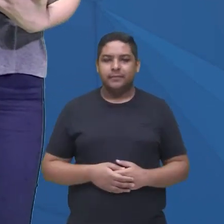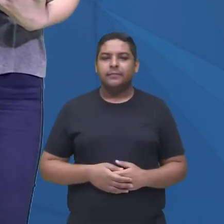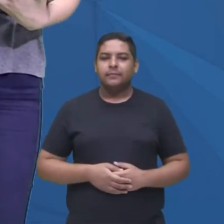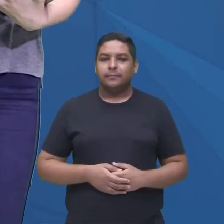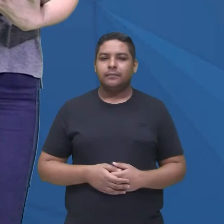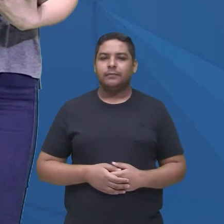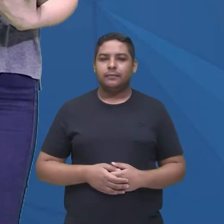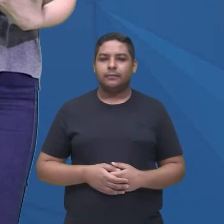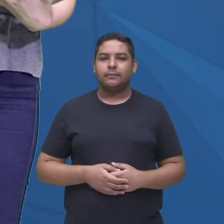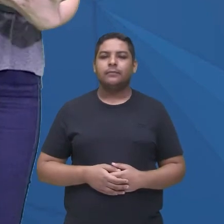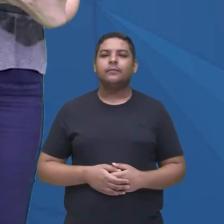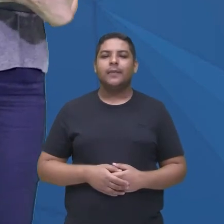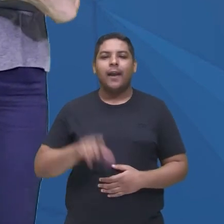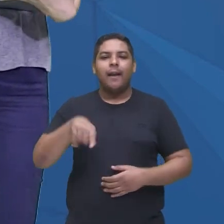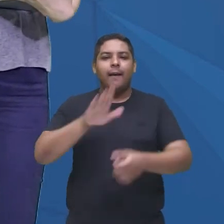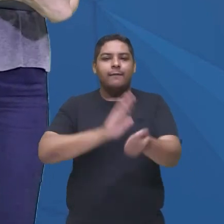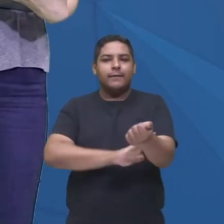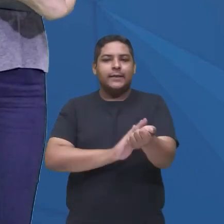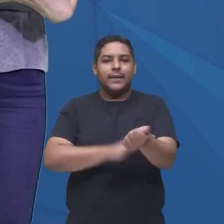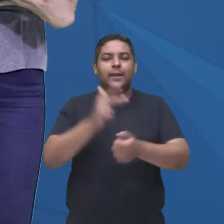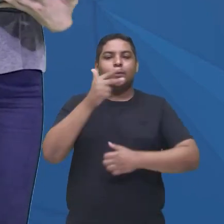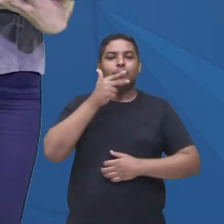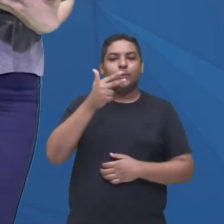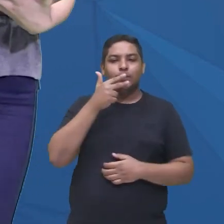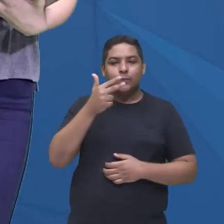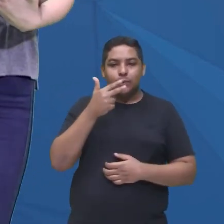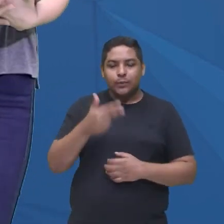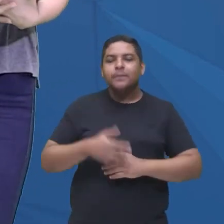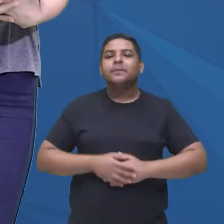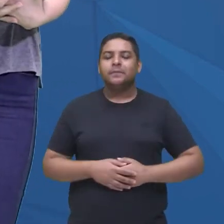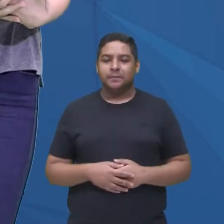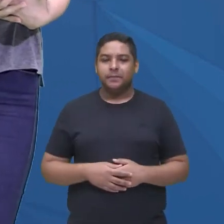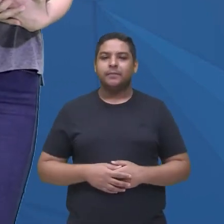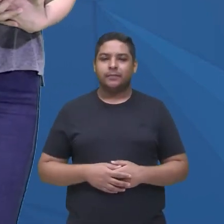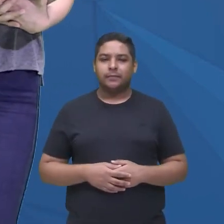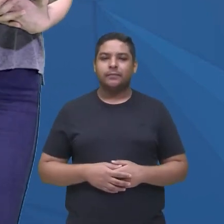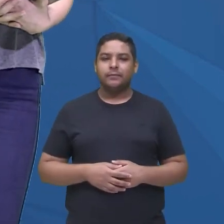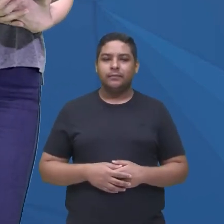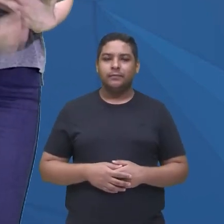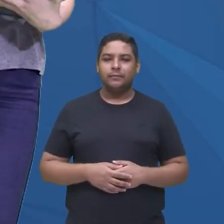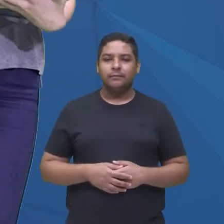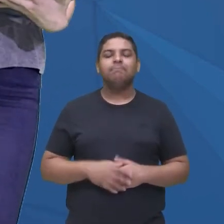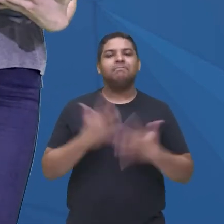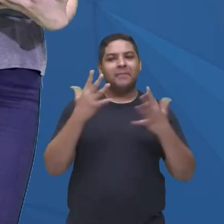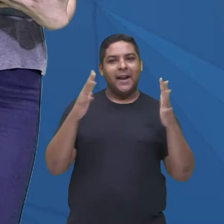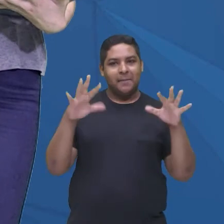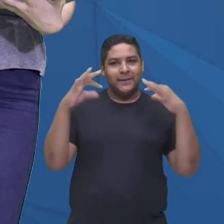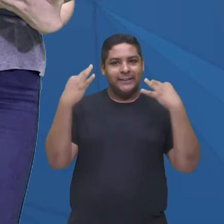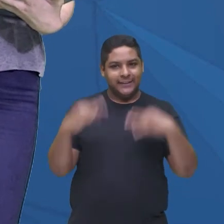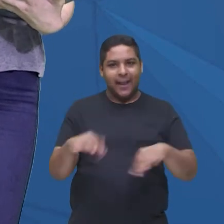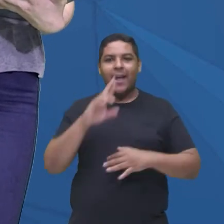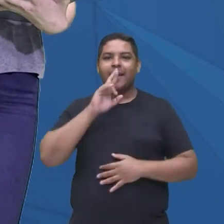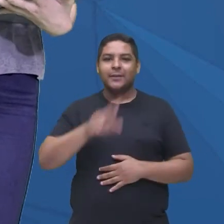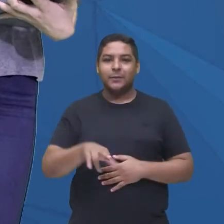Chandler Bing é viciado em cigarro, parabéns quem conseguiu acertar, e a gente vai agora para a nossa última e